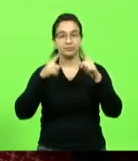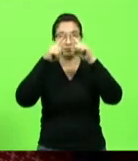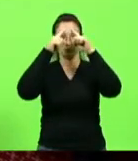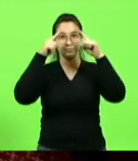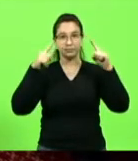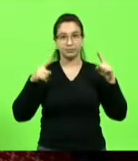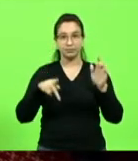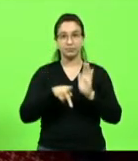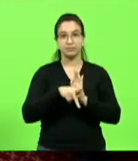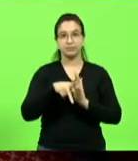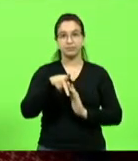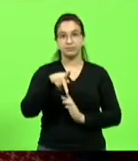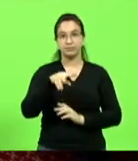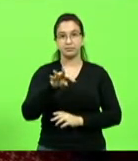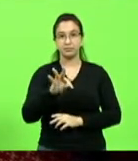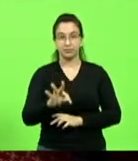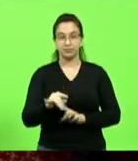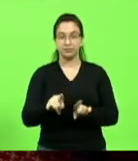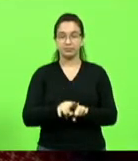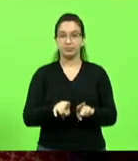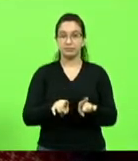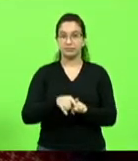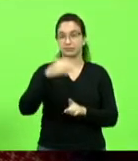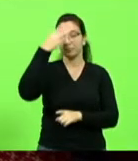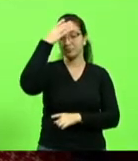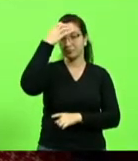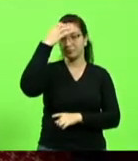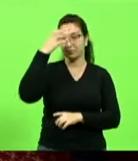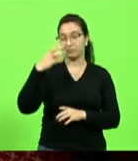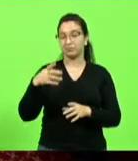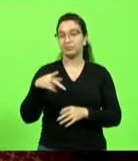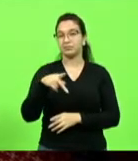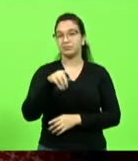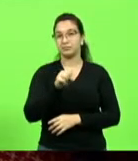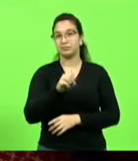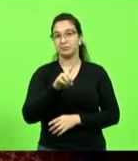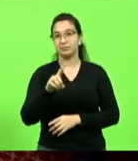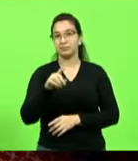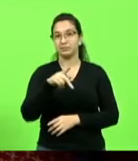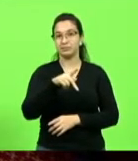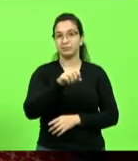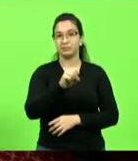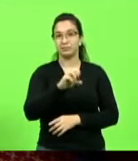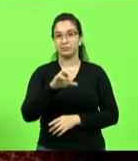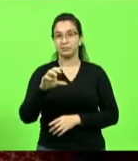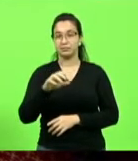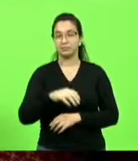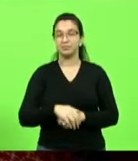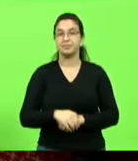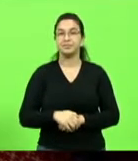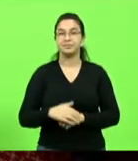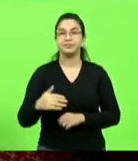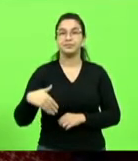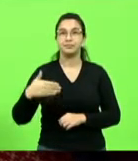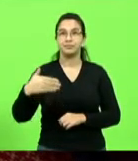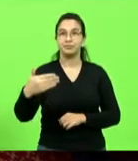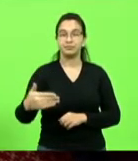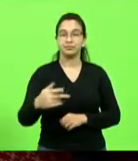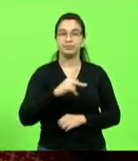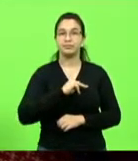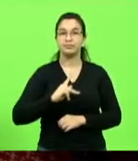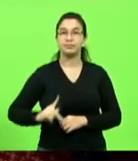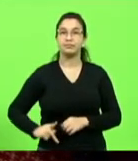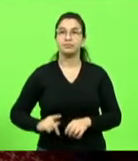Trabalhadores, e Ismael dos Santos, do bloco PSD-PSC. Ato contínuo, o senhor presidente